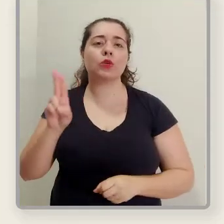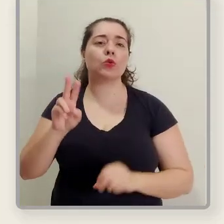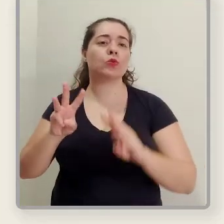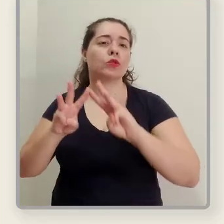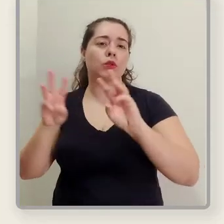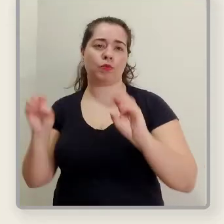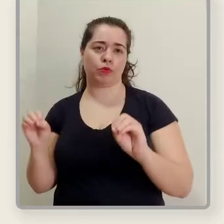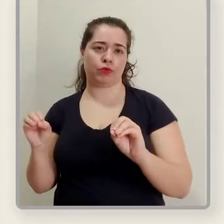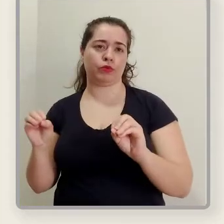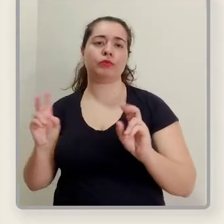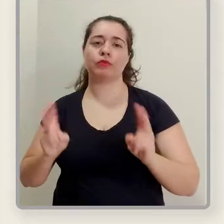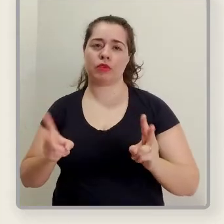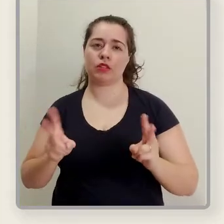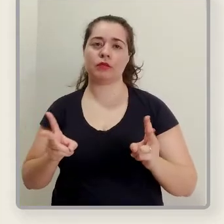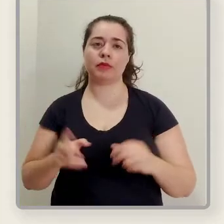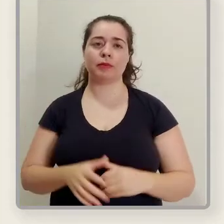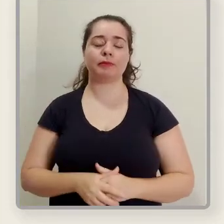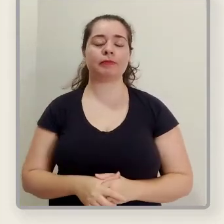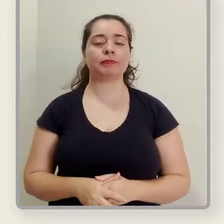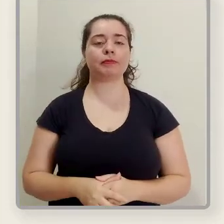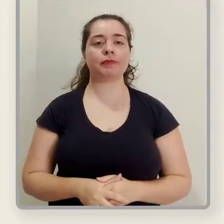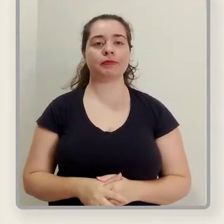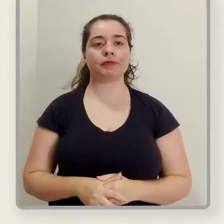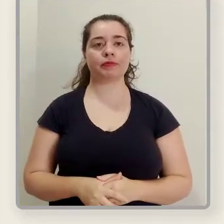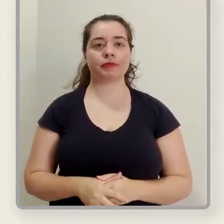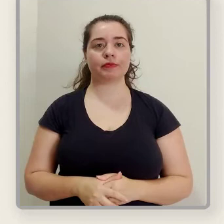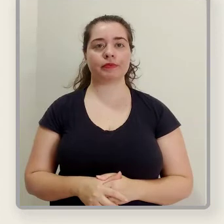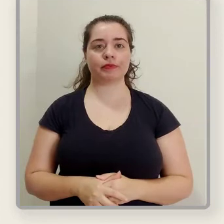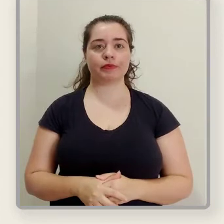portal do Moodle, na plataforma Moodle.